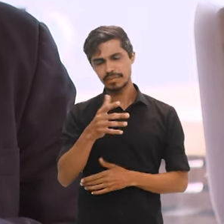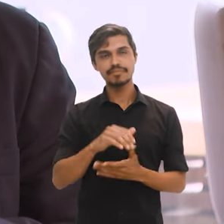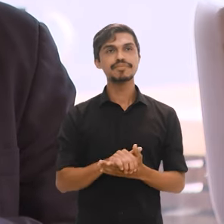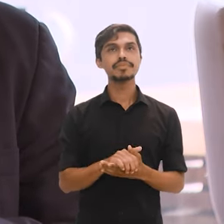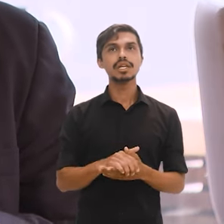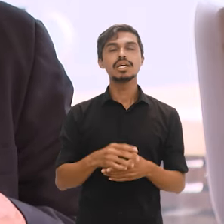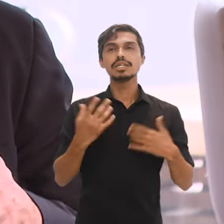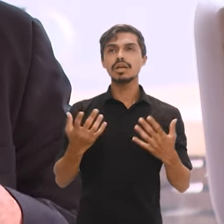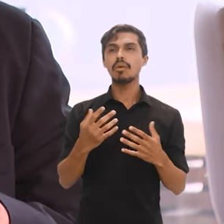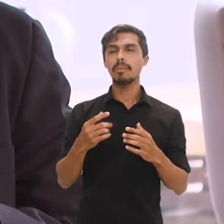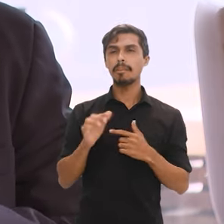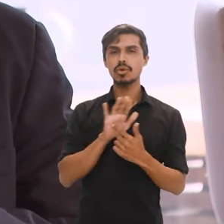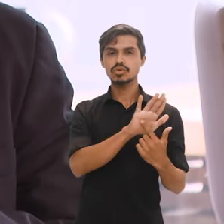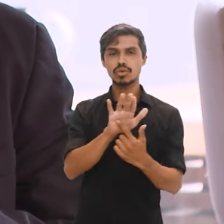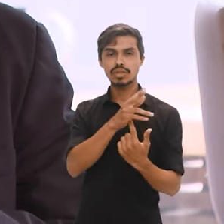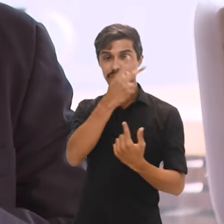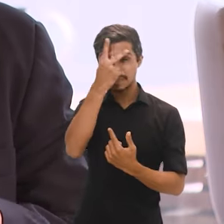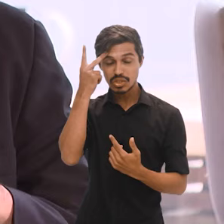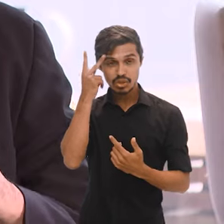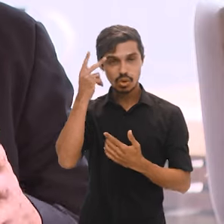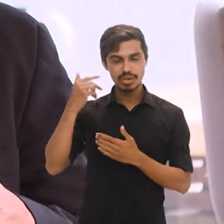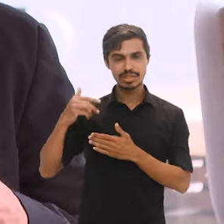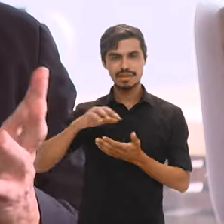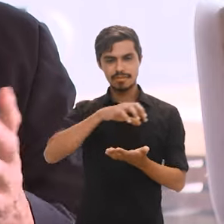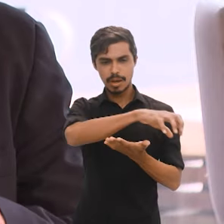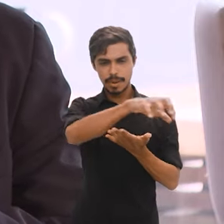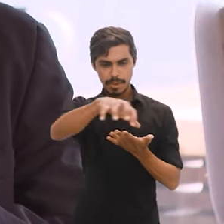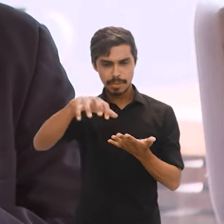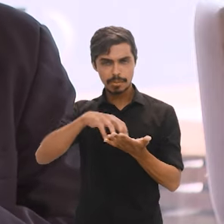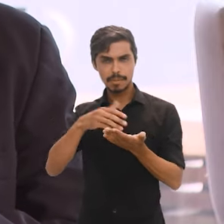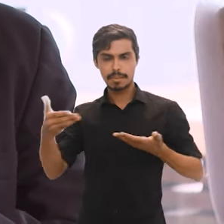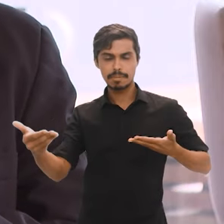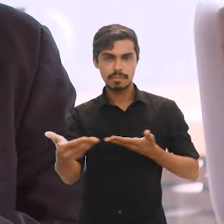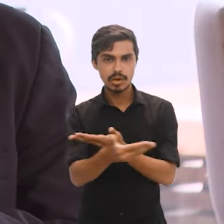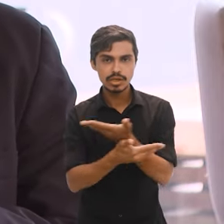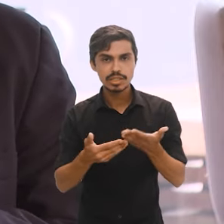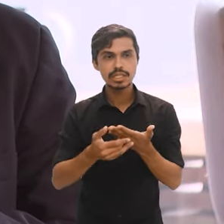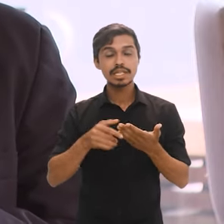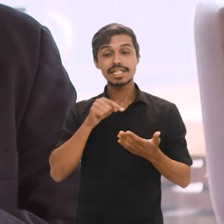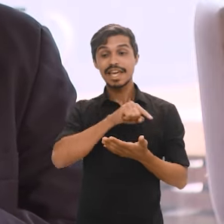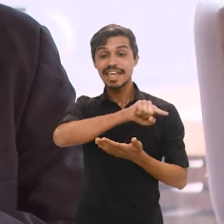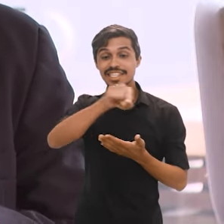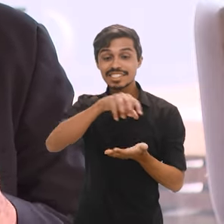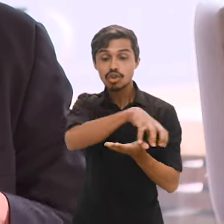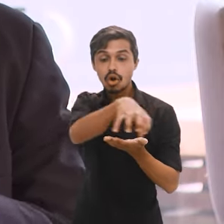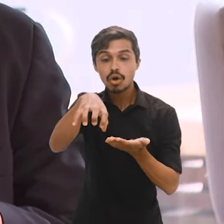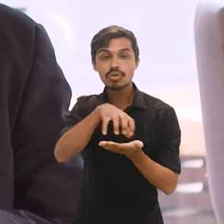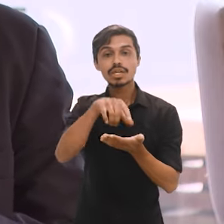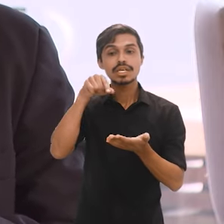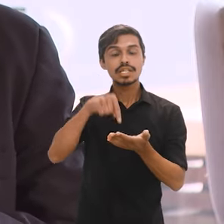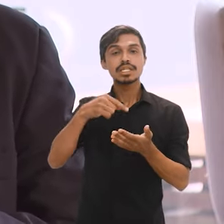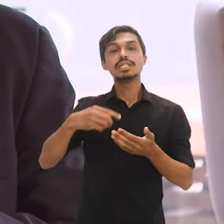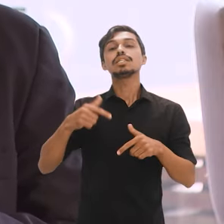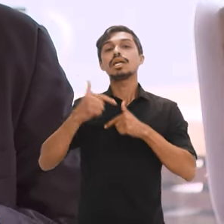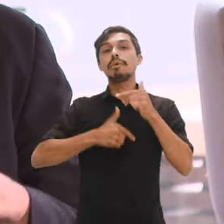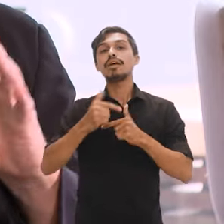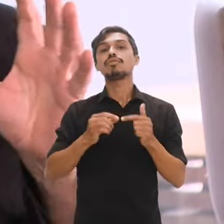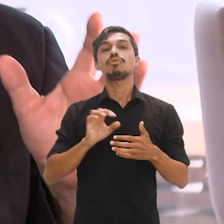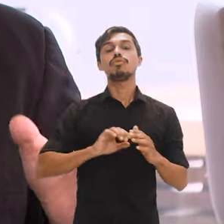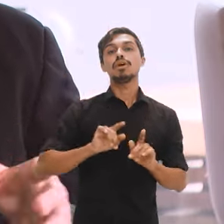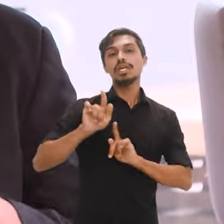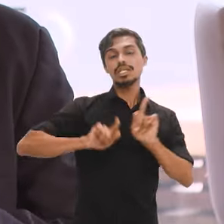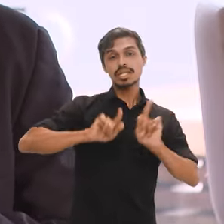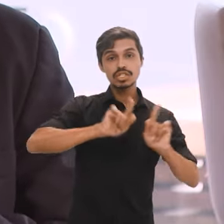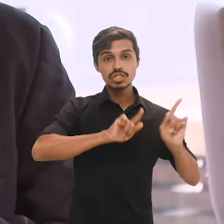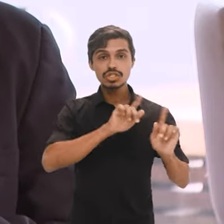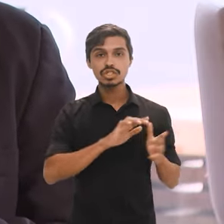de pessoas que trabalhavam com estatísticas em diferentes ministérios daquela época, o Ministério da